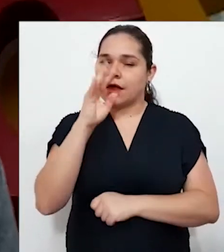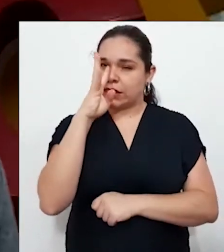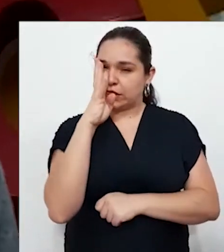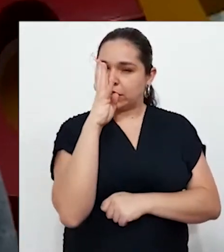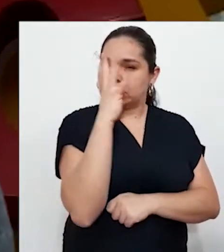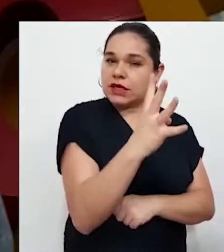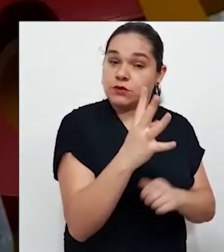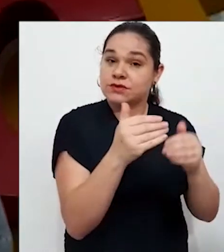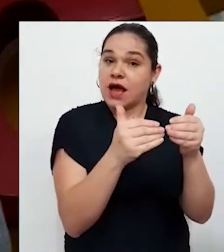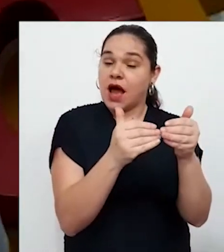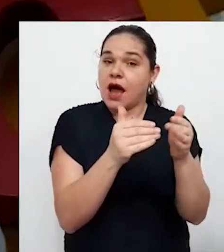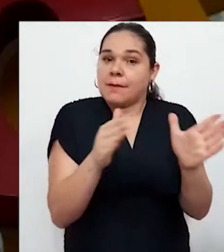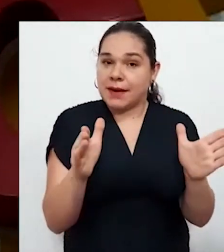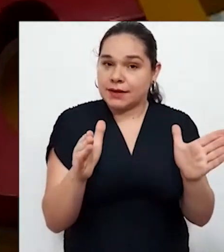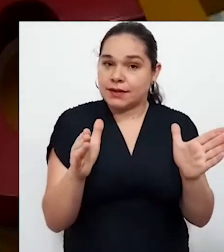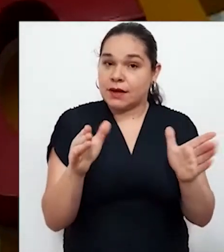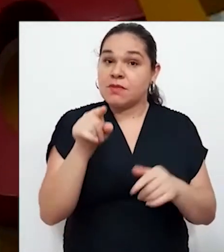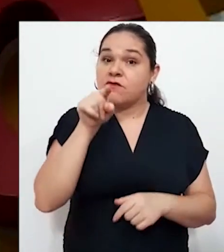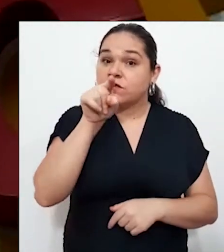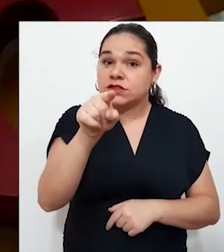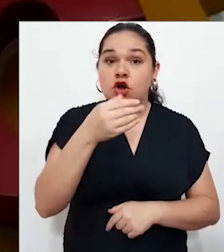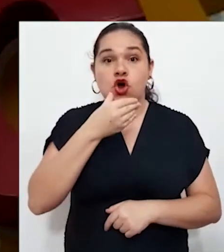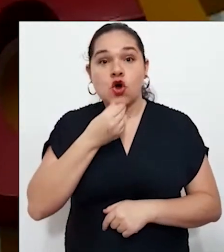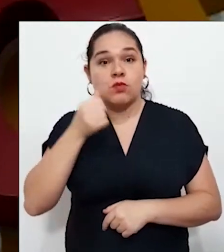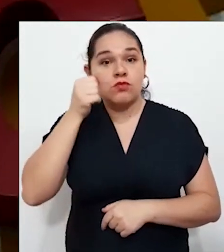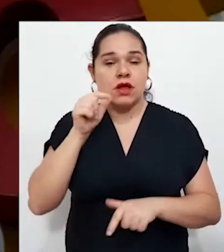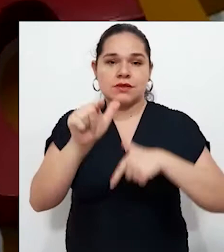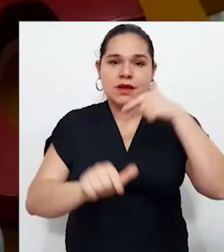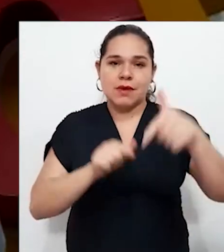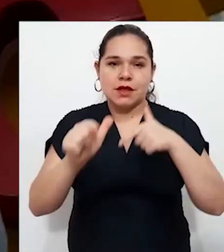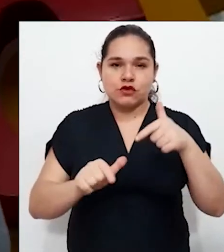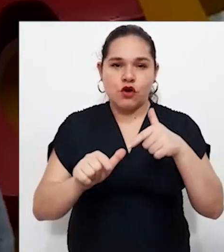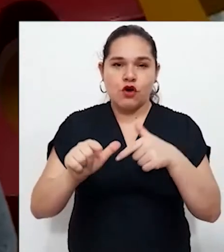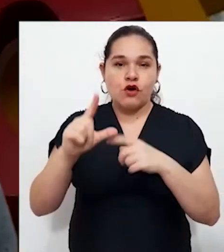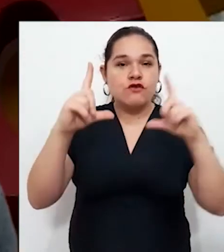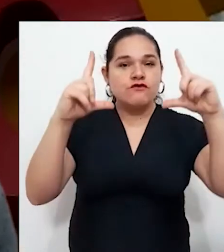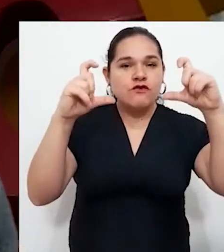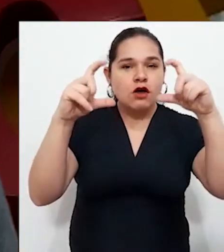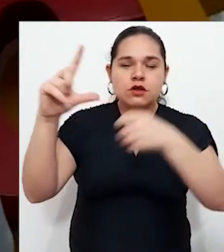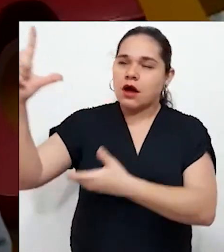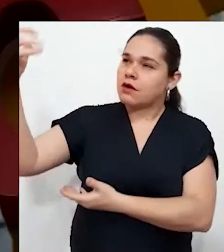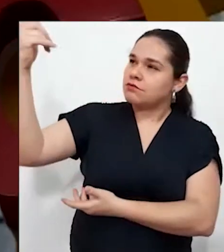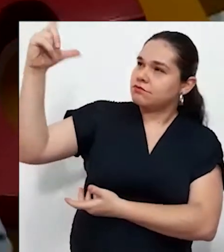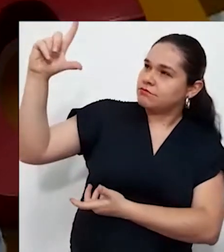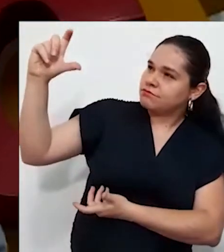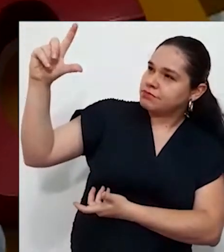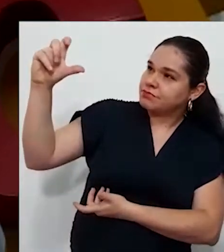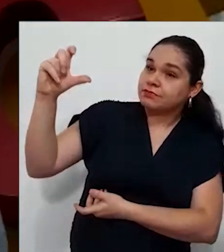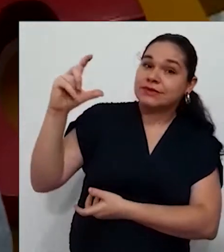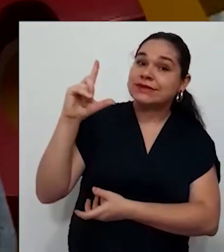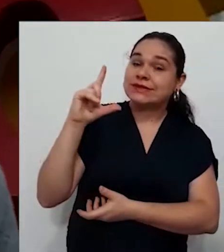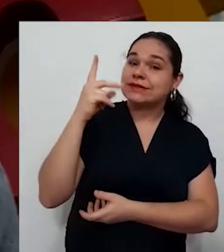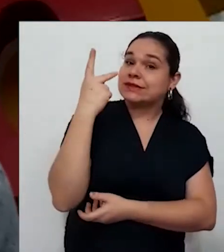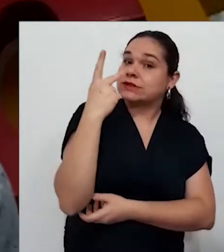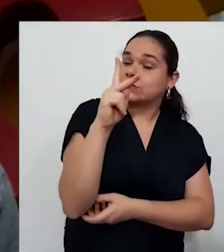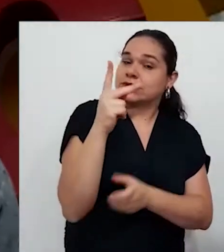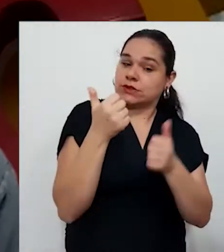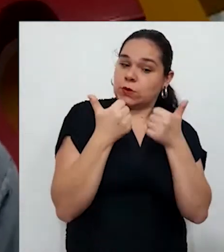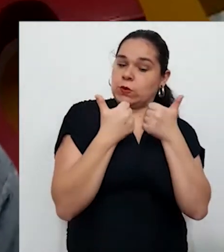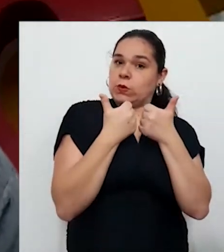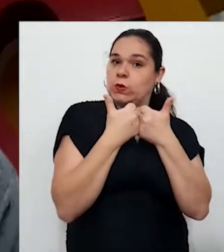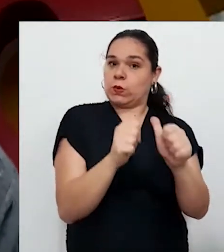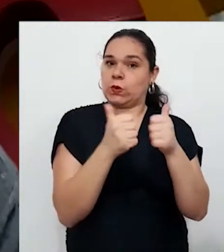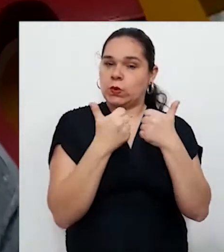você, trabalhadora, tire uma foto do seu transporte coletivo em caminho para o sindicato.